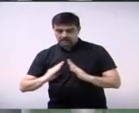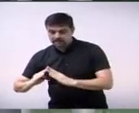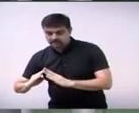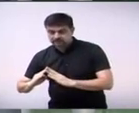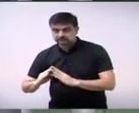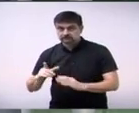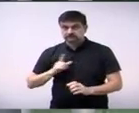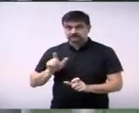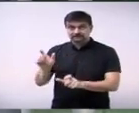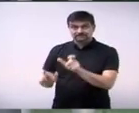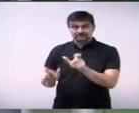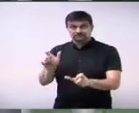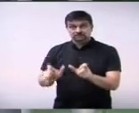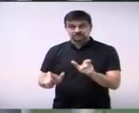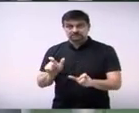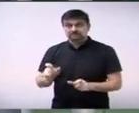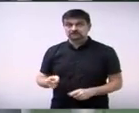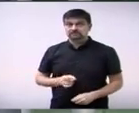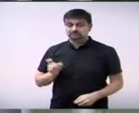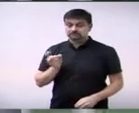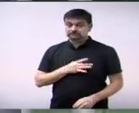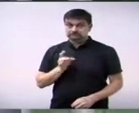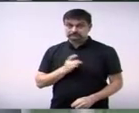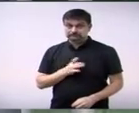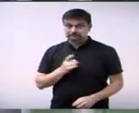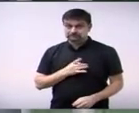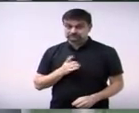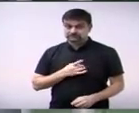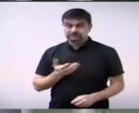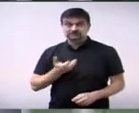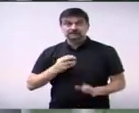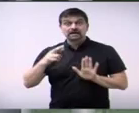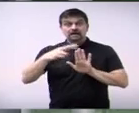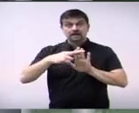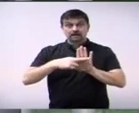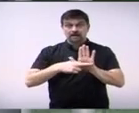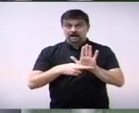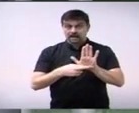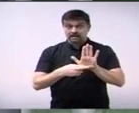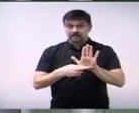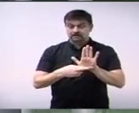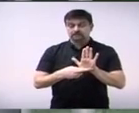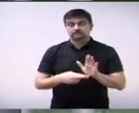ansiosos para regulamentar, mas a lei, quando